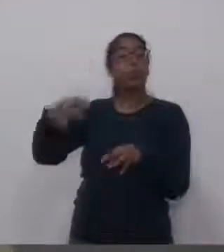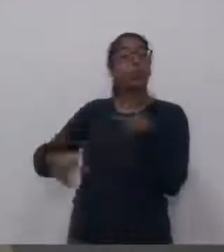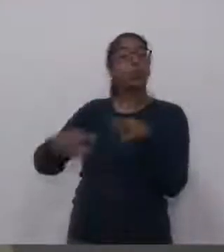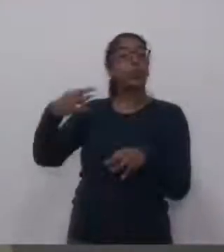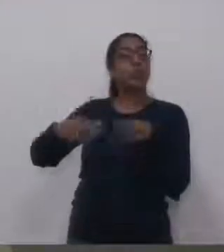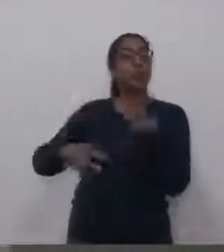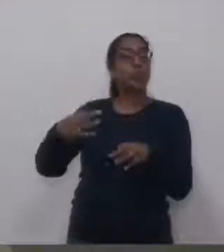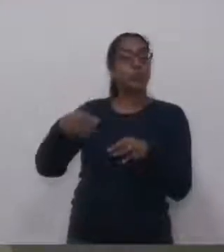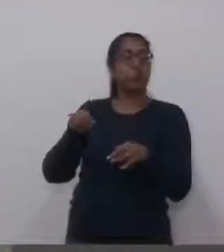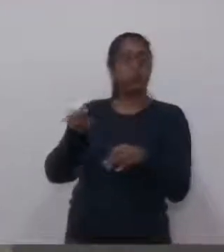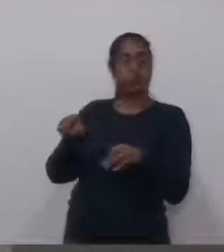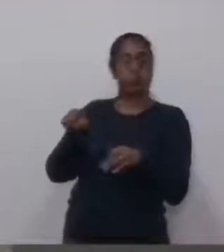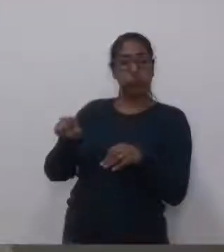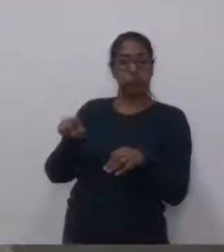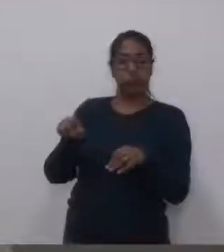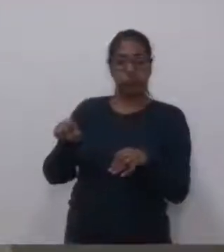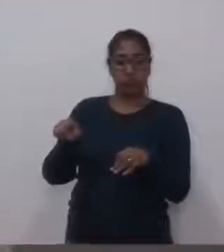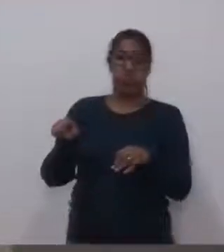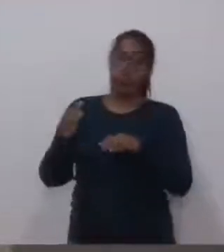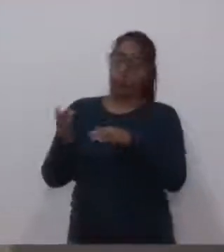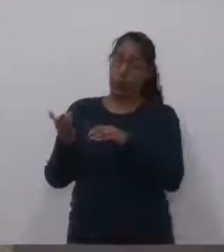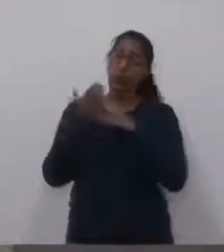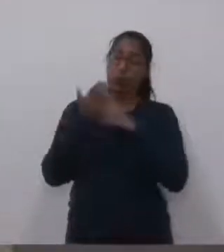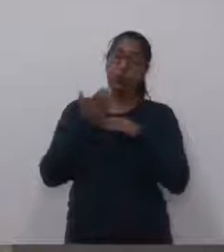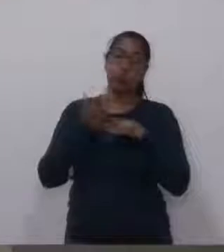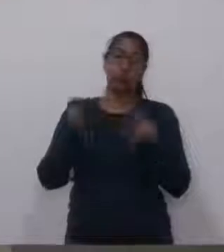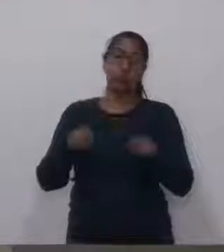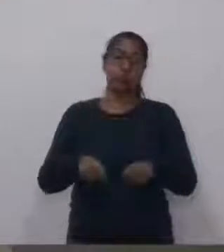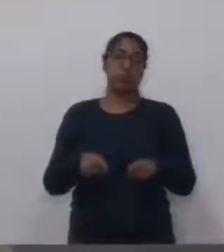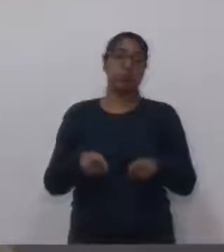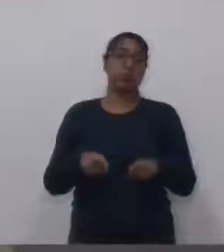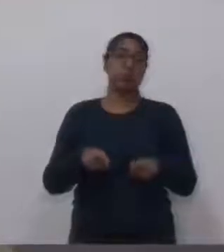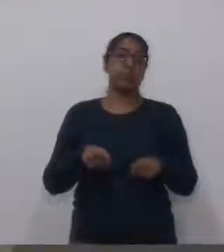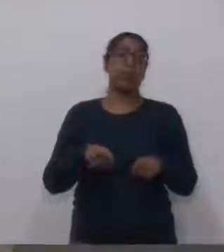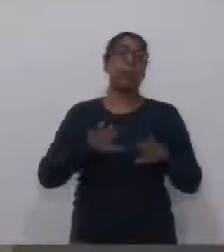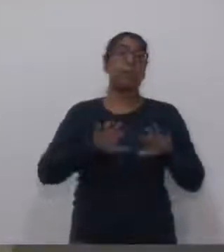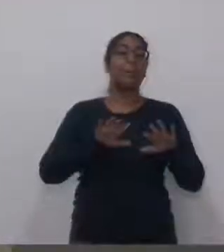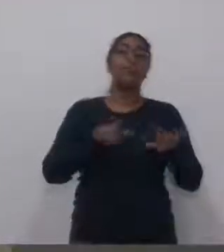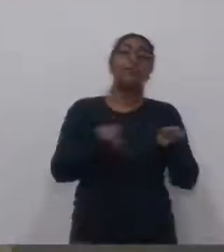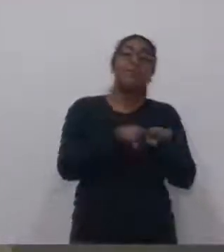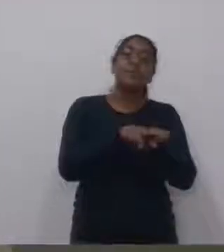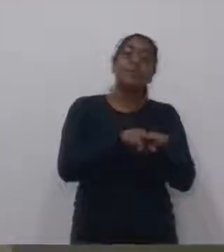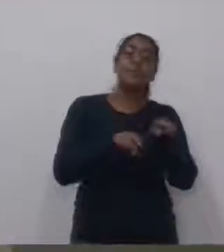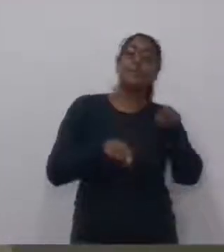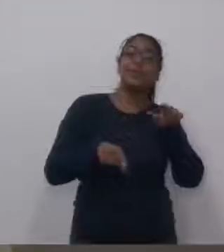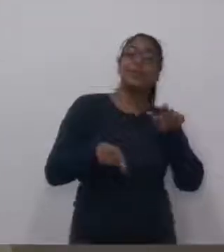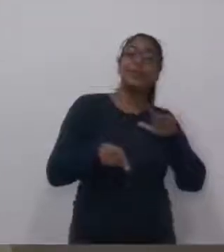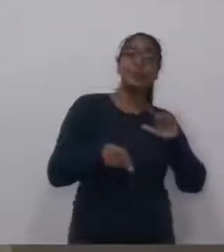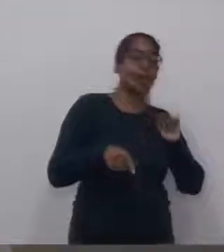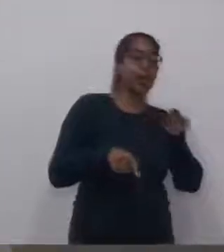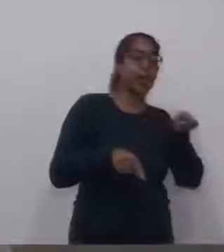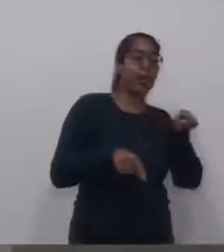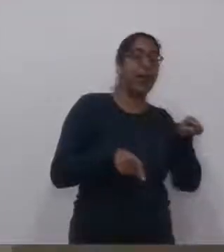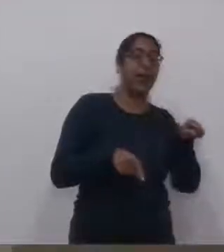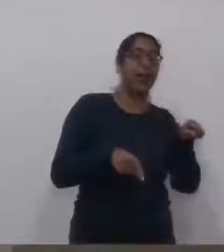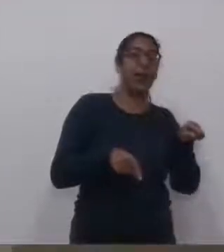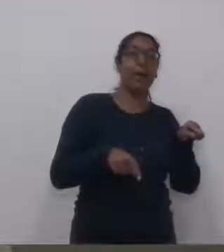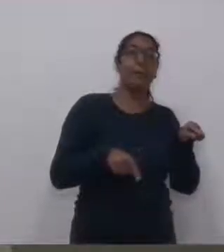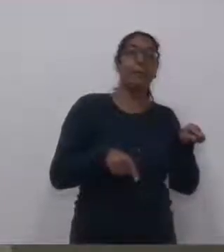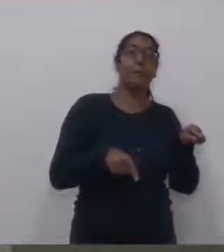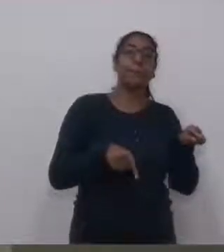acha que é mais viável de se equacionar, de se resolver, e depois uma outra parte, a maior parte, que eles entendem juridicamente